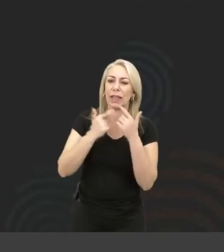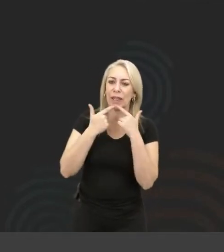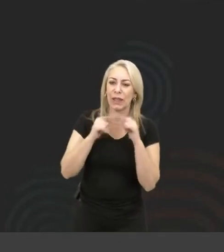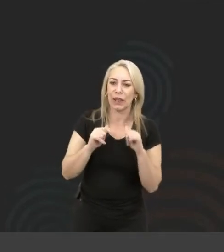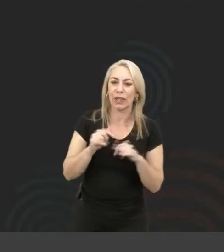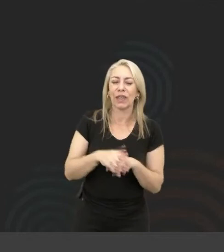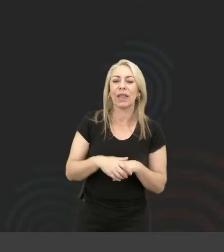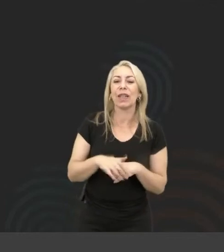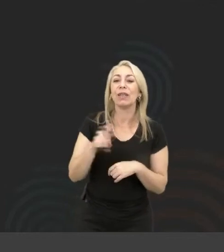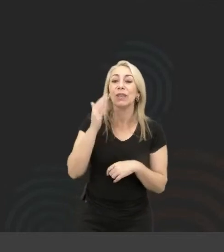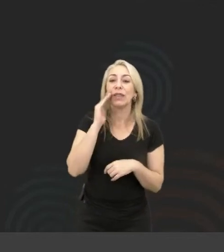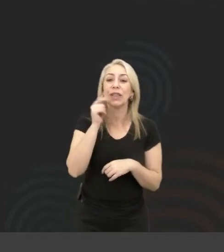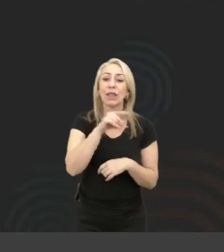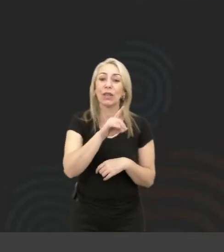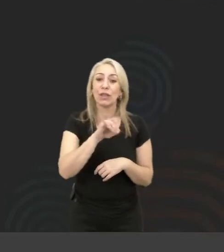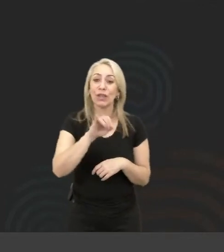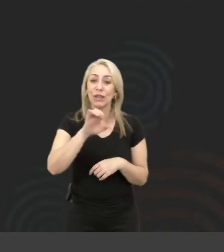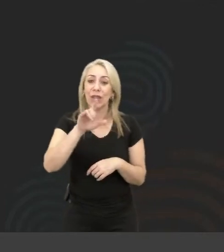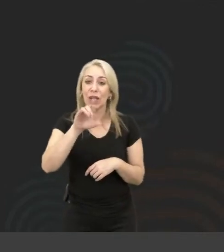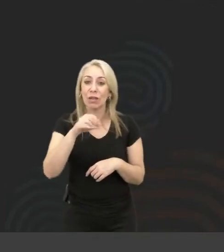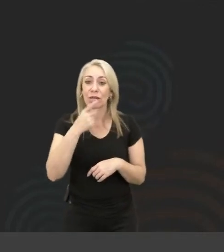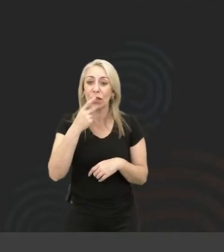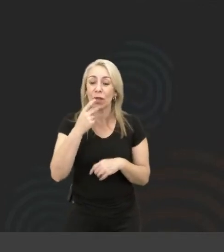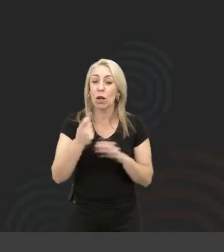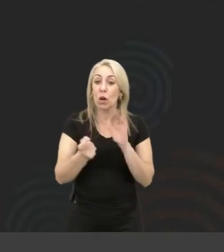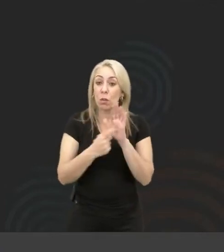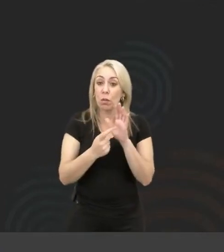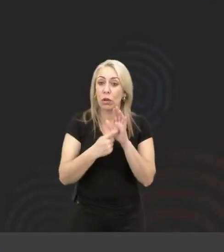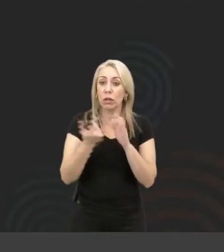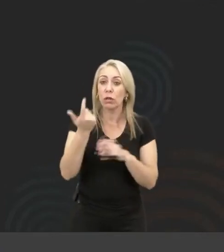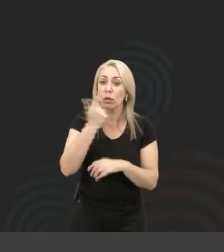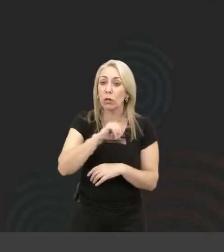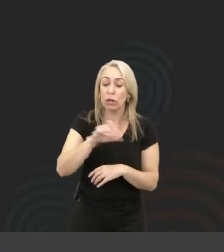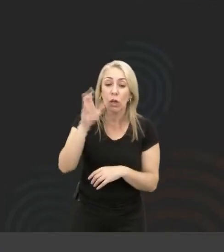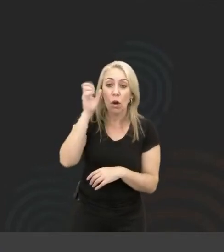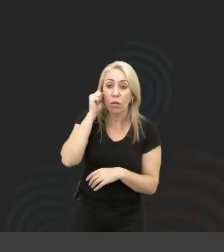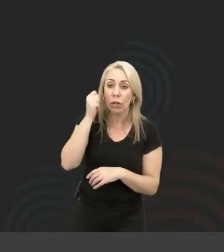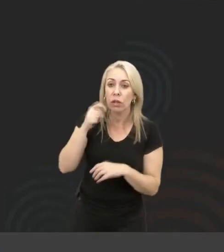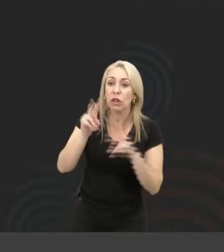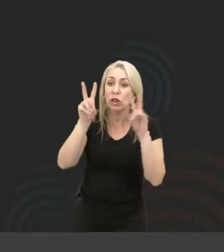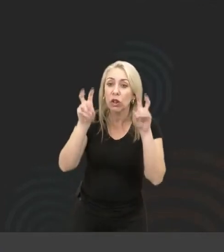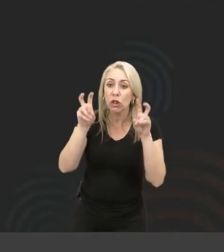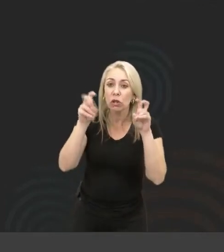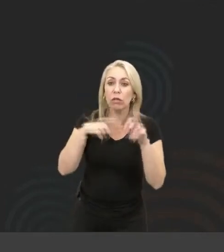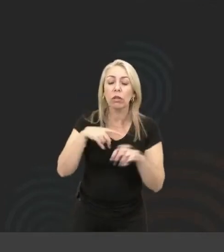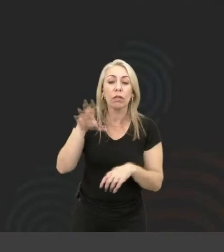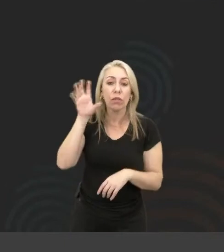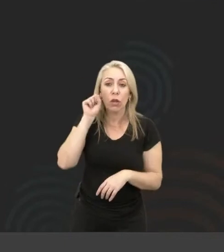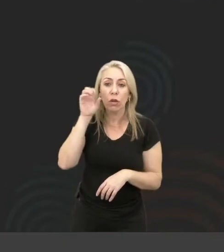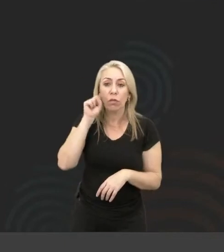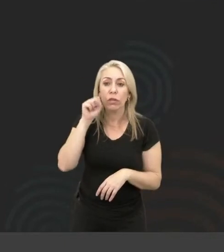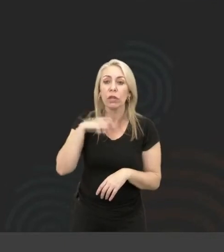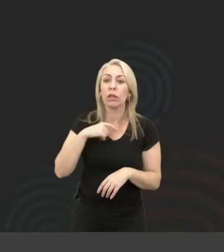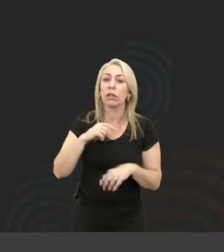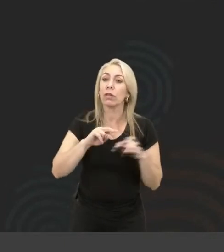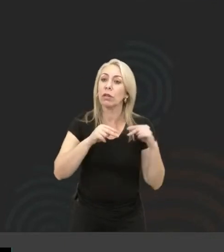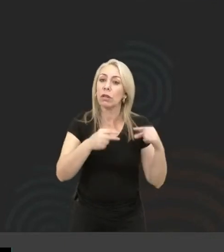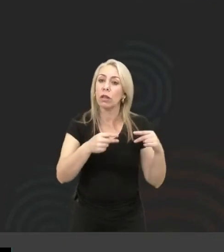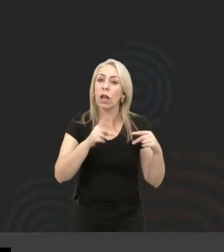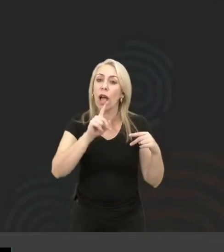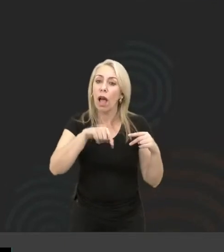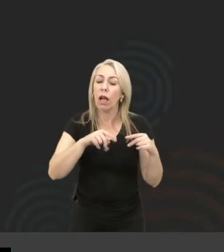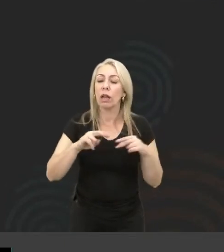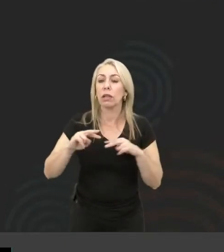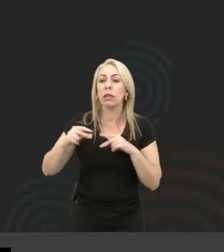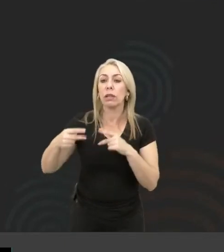E daí vocês vão entender isso que o Diego falou. O botão, a gente tem que ouvir que é um botão. Título, a gente vai ouvir o link, a gente vai ouvir que